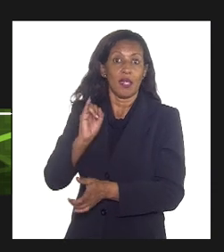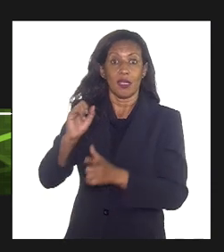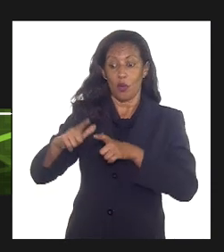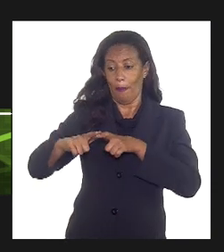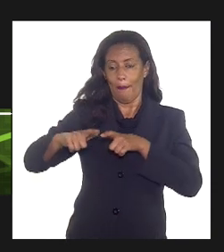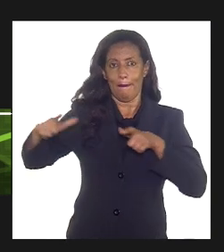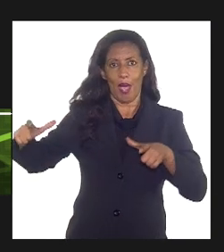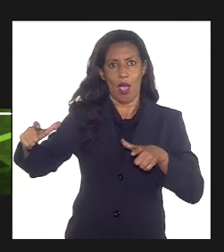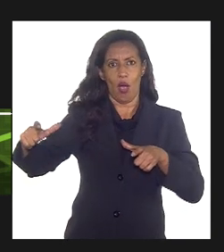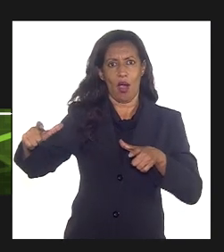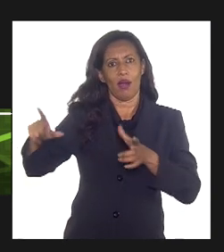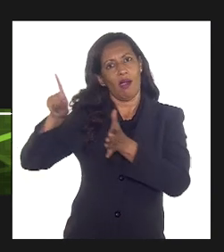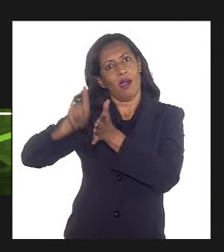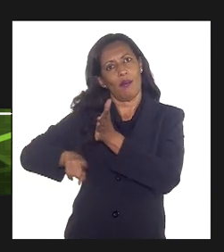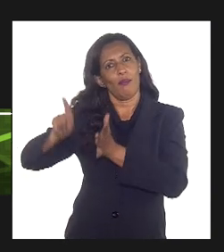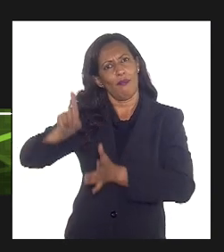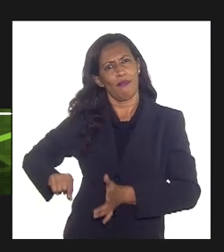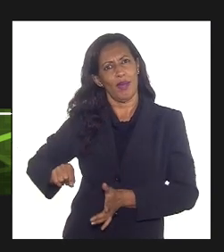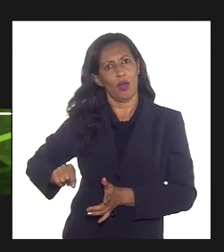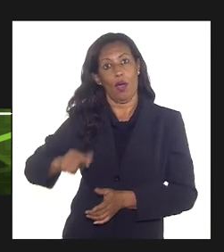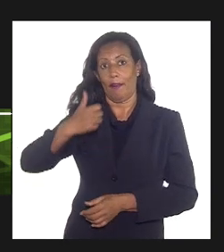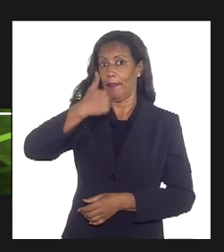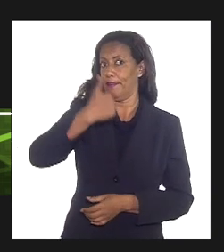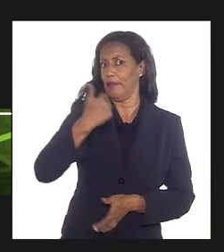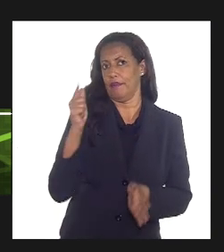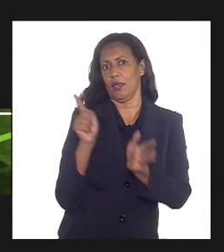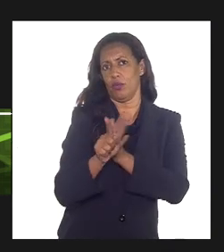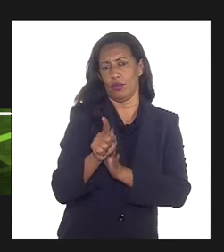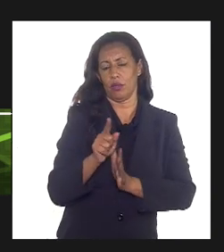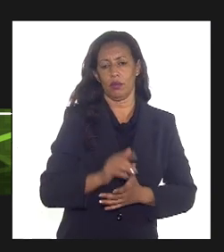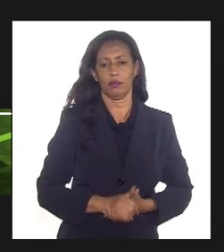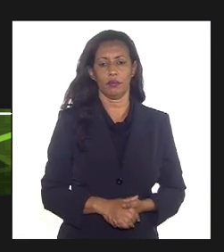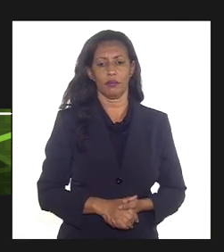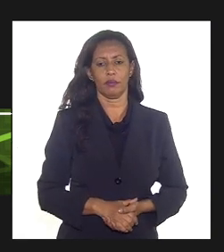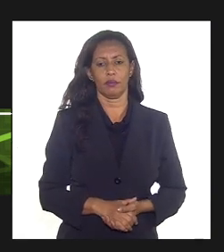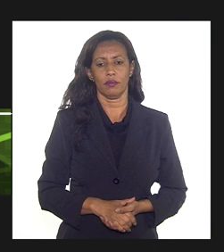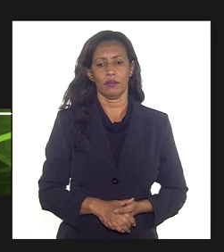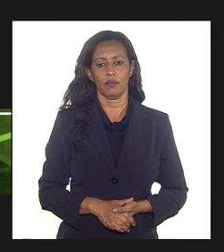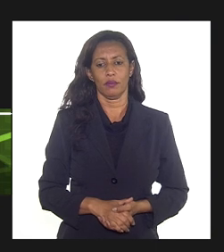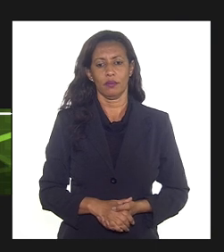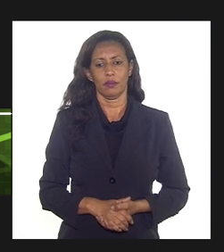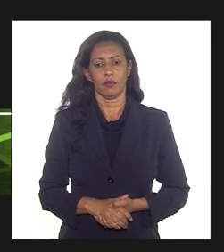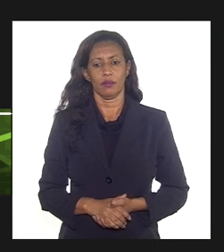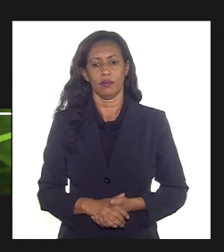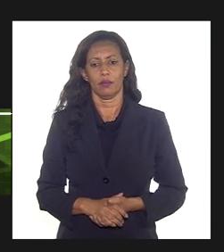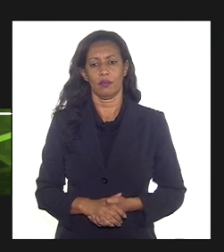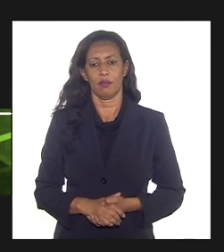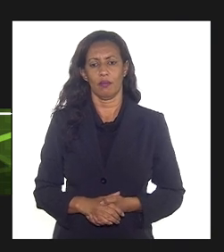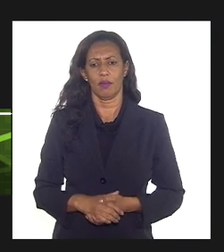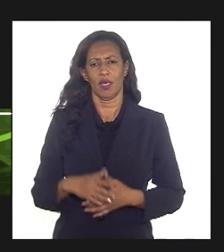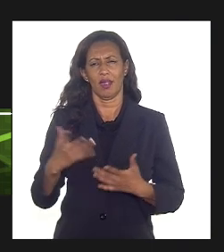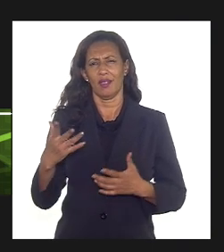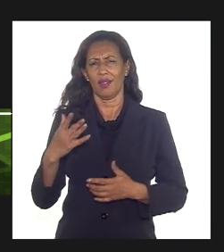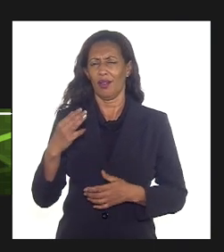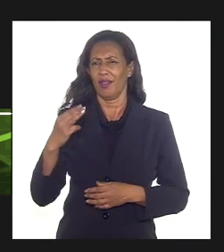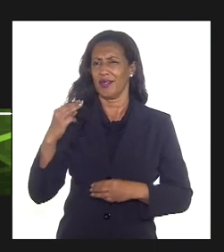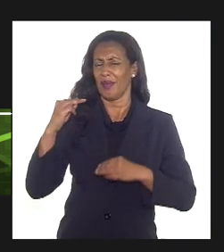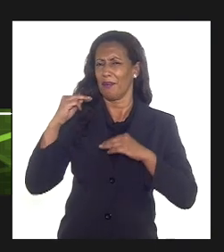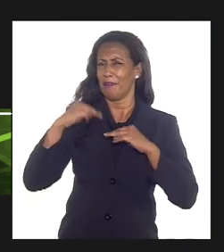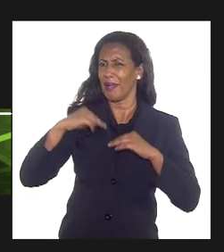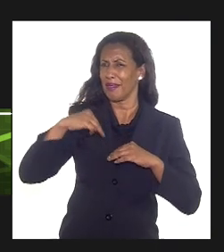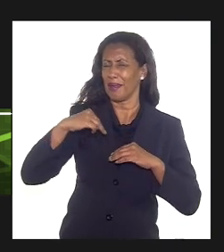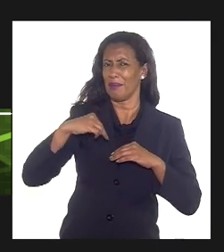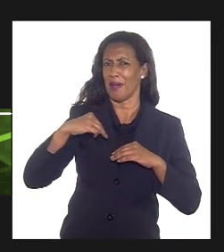abatimento é menor. Essa é a primeira questão. Então, essa matemática é meio